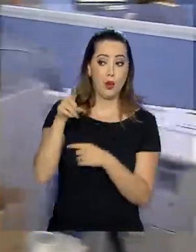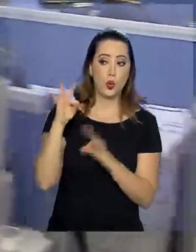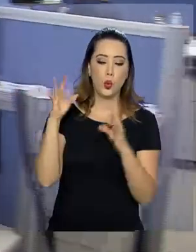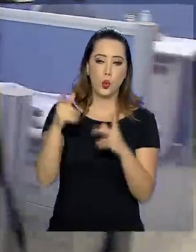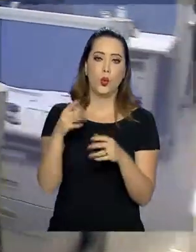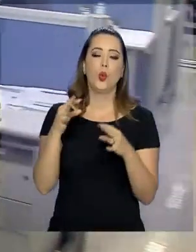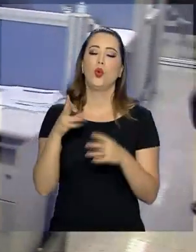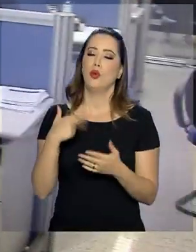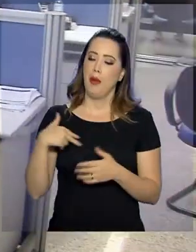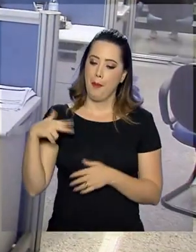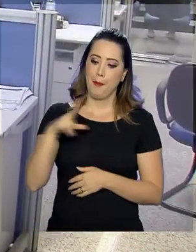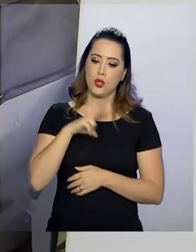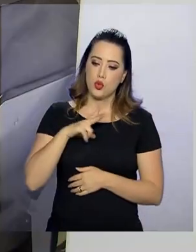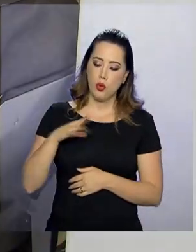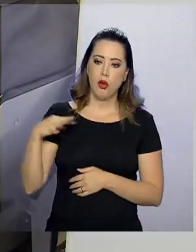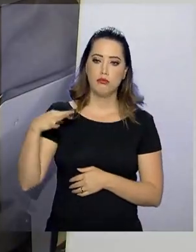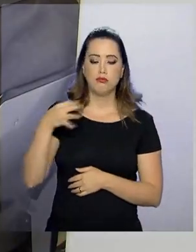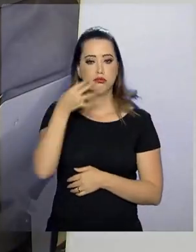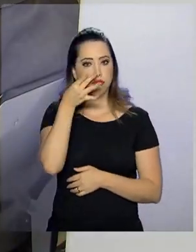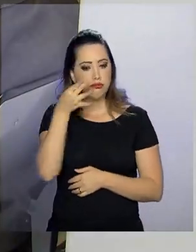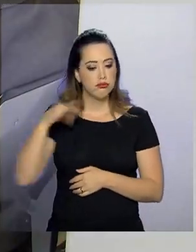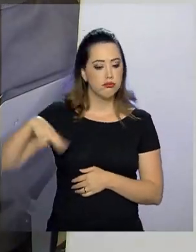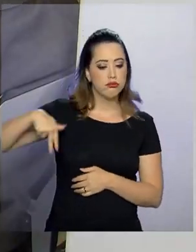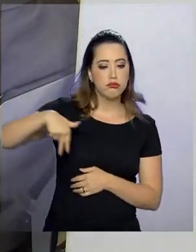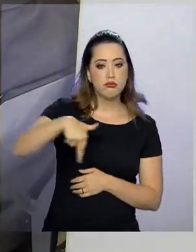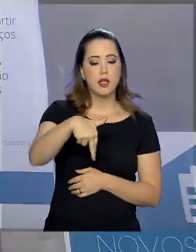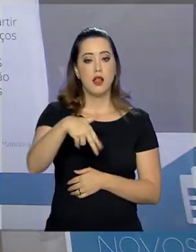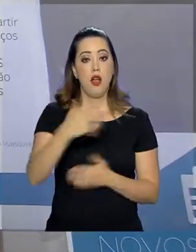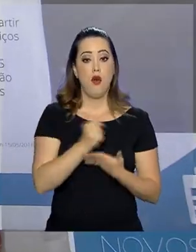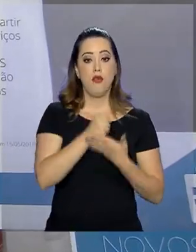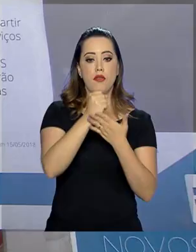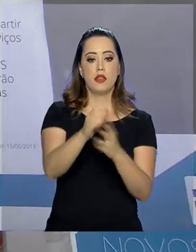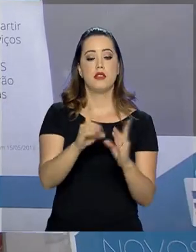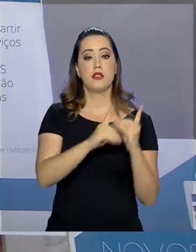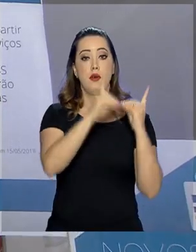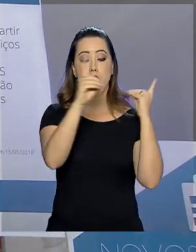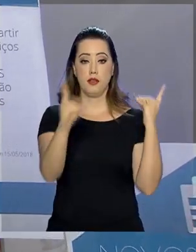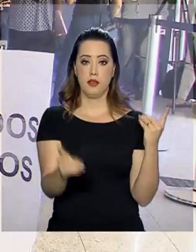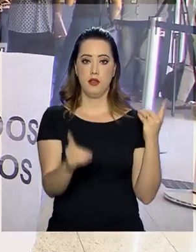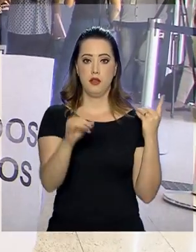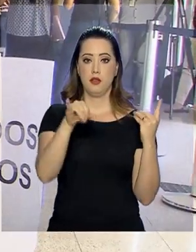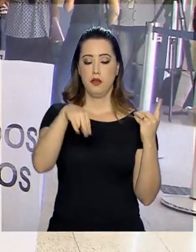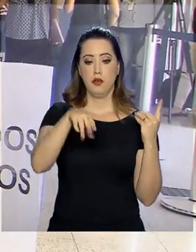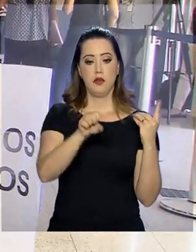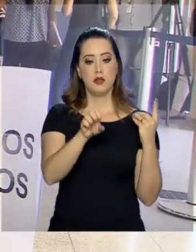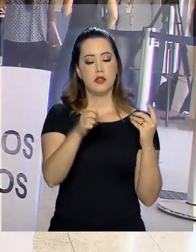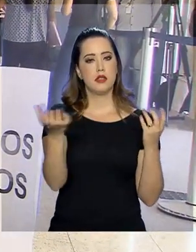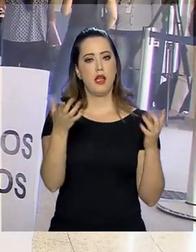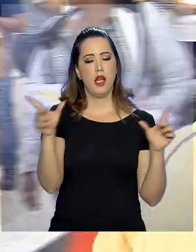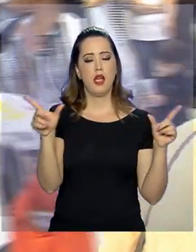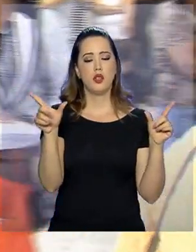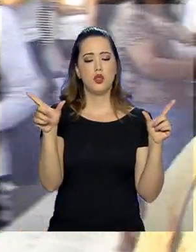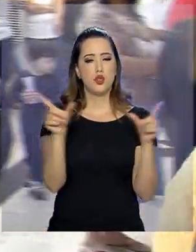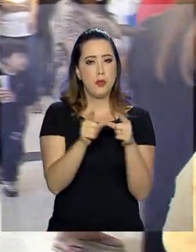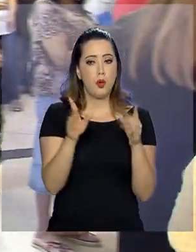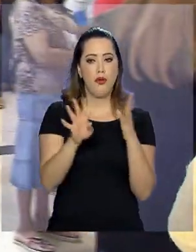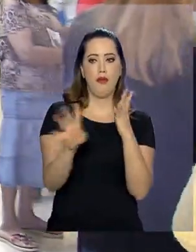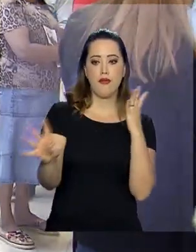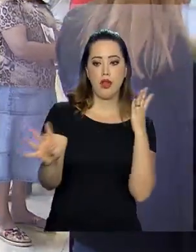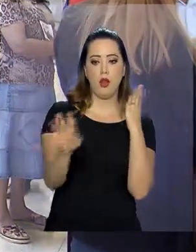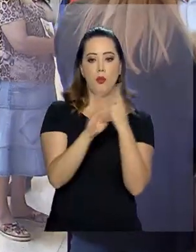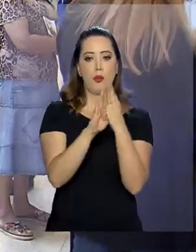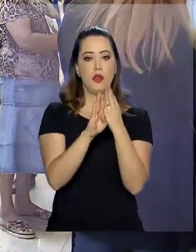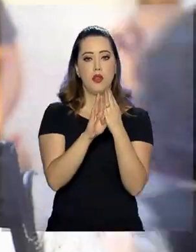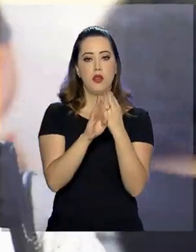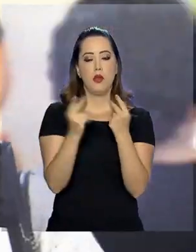via balcão. Ao oferecer os serviços à distância, o INSS quer reduzir o tamanho das filas para